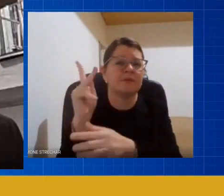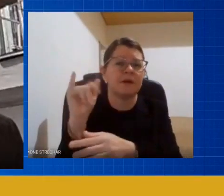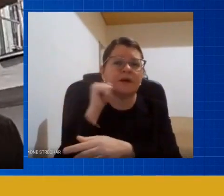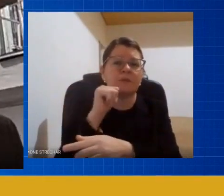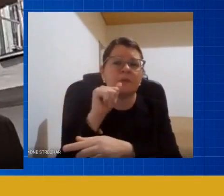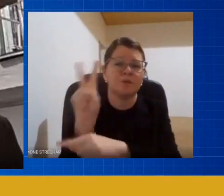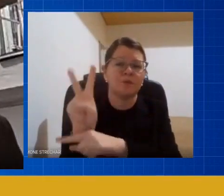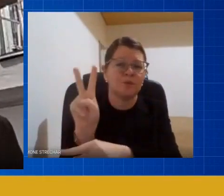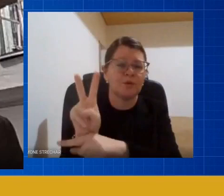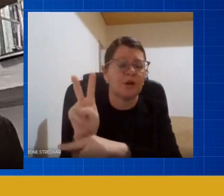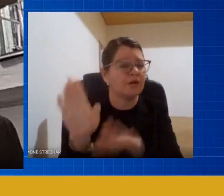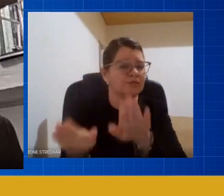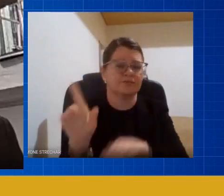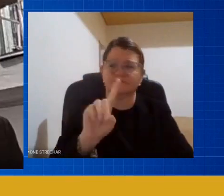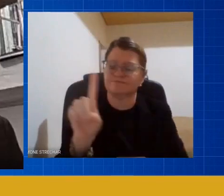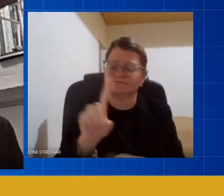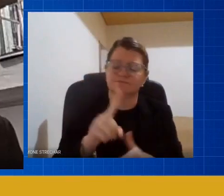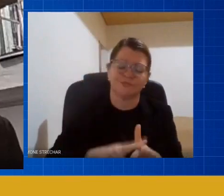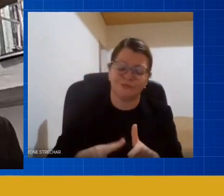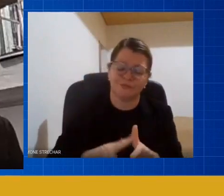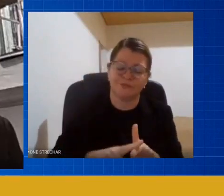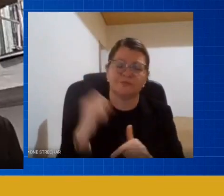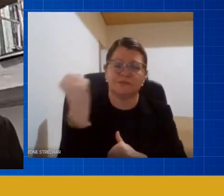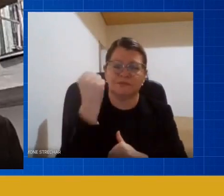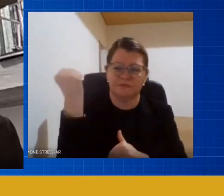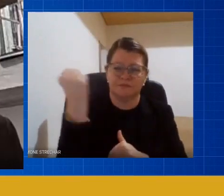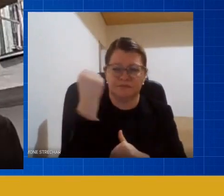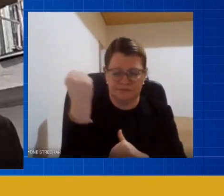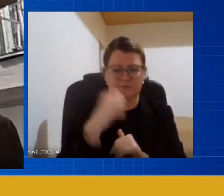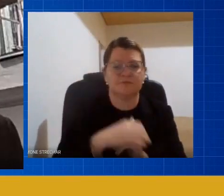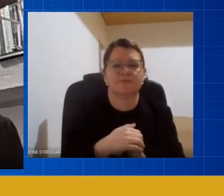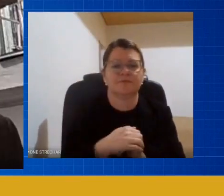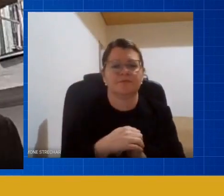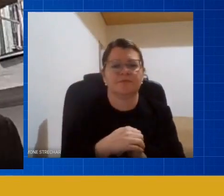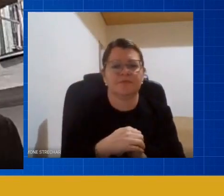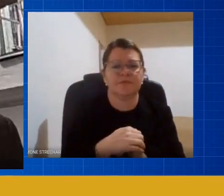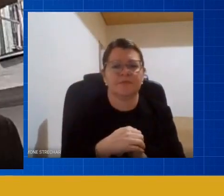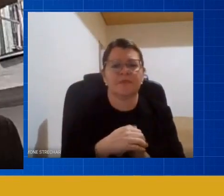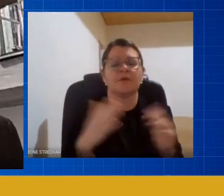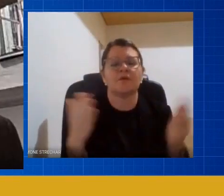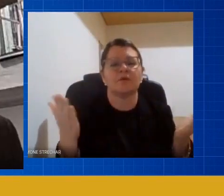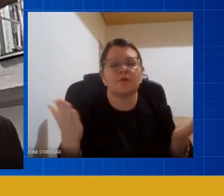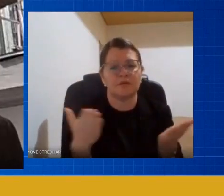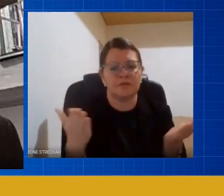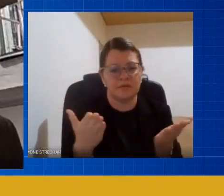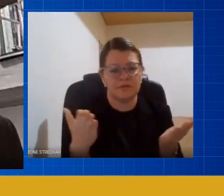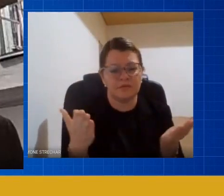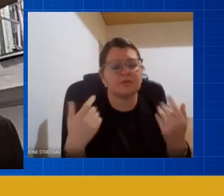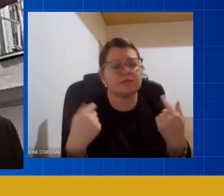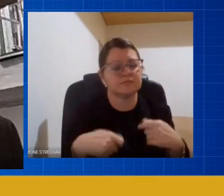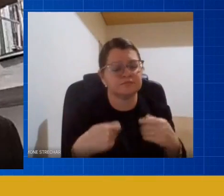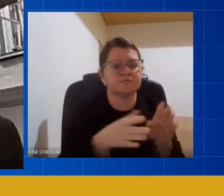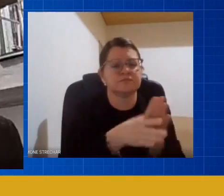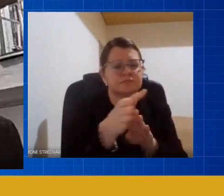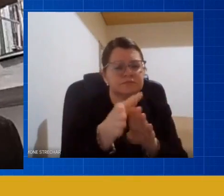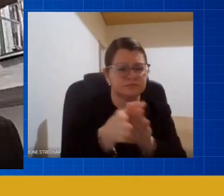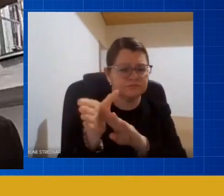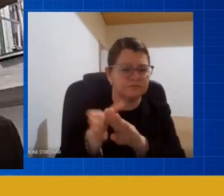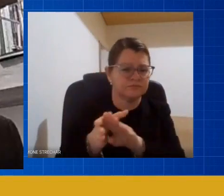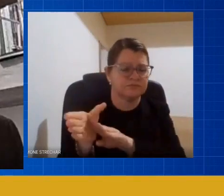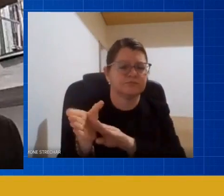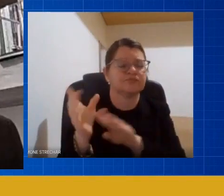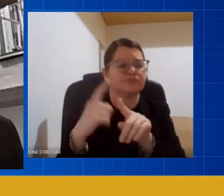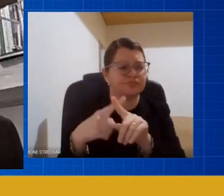grave e a minha fala é no sentido de orientação porque eu tenho recebido denúncias nesse